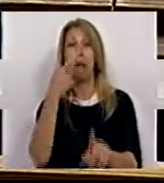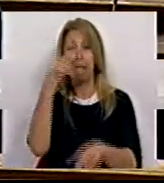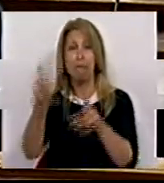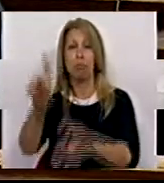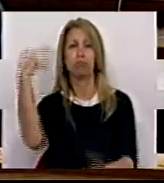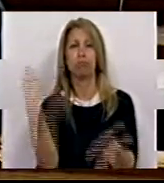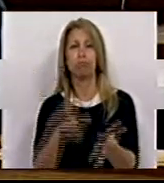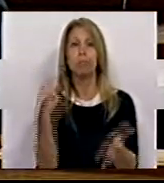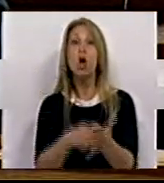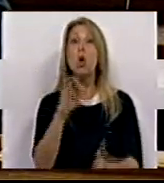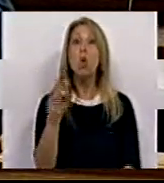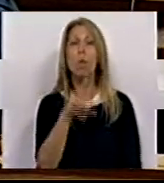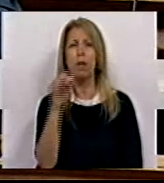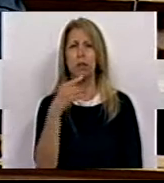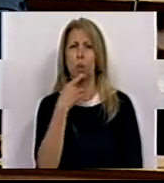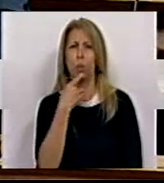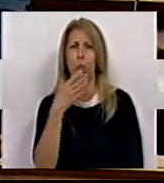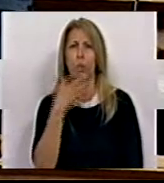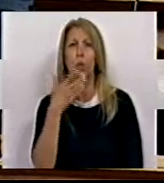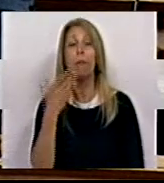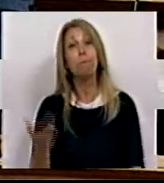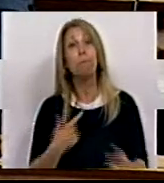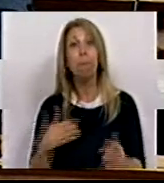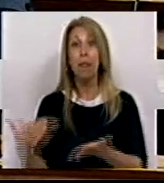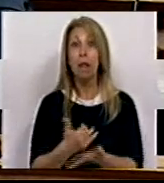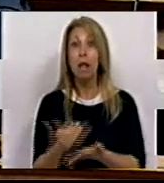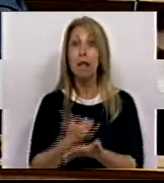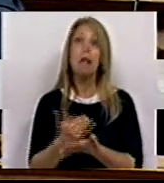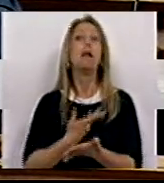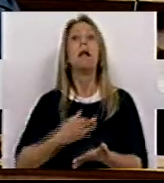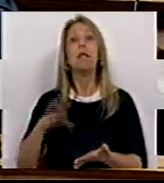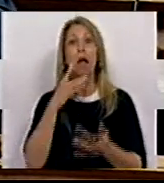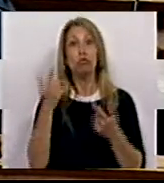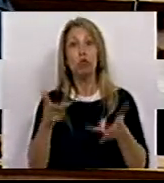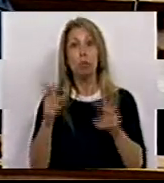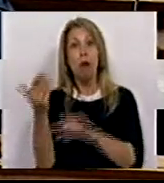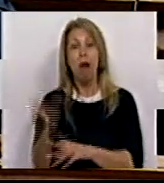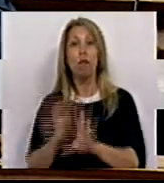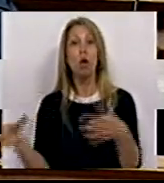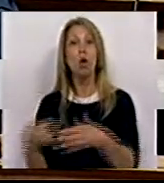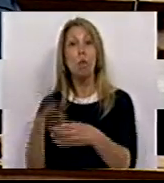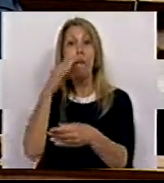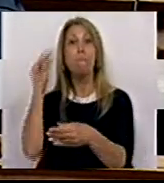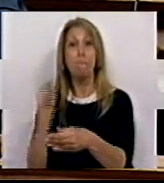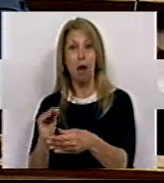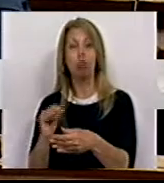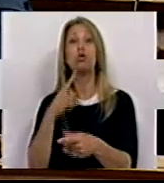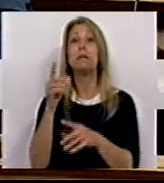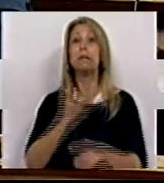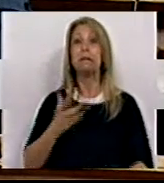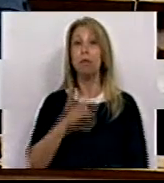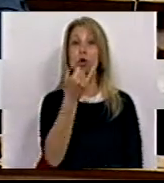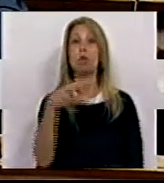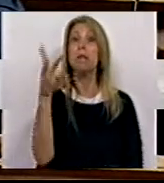comissões excessivas. De acordo com os dados disponibilizados pela Associação Portuguesa de Bancos, em dezembro de 2013, as